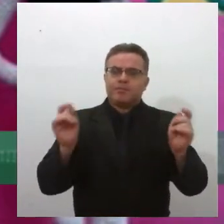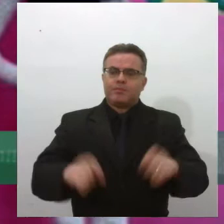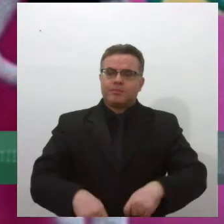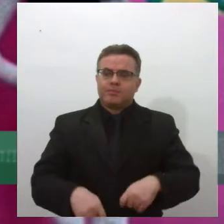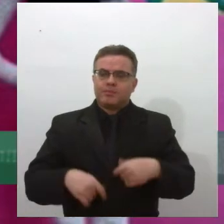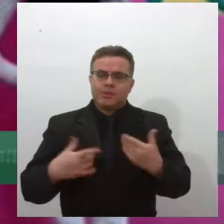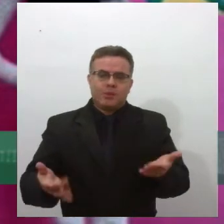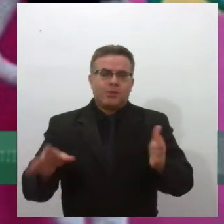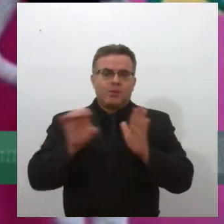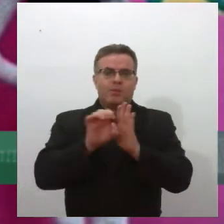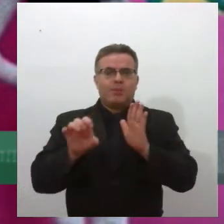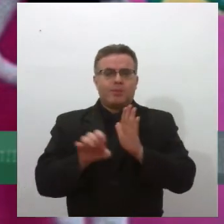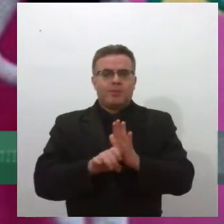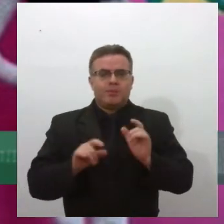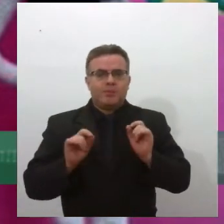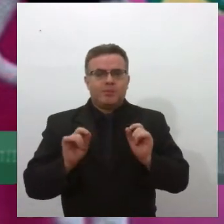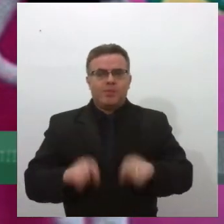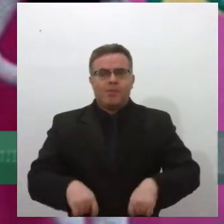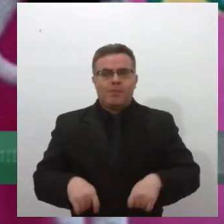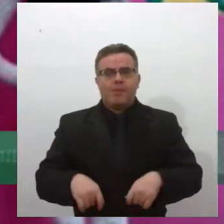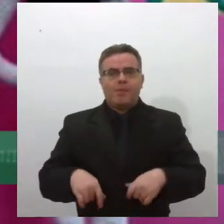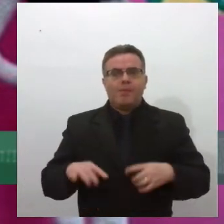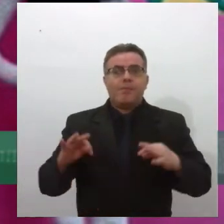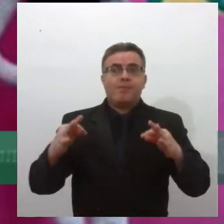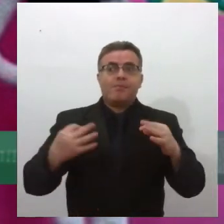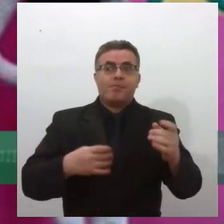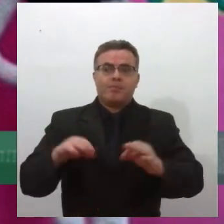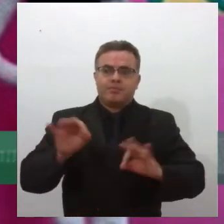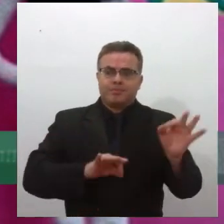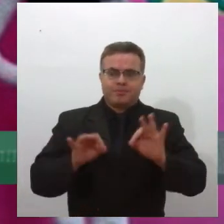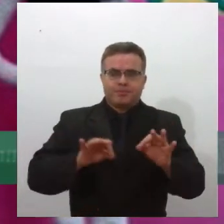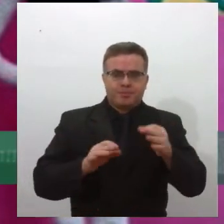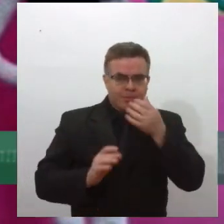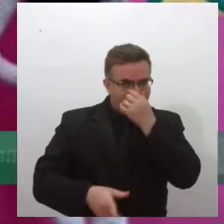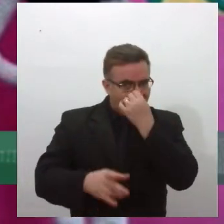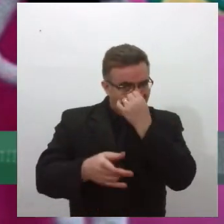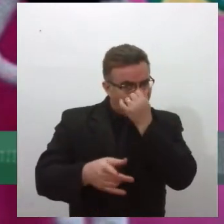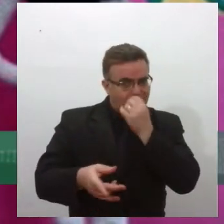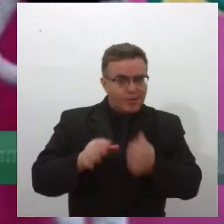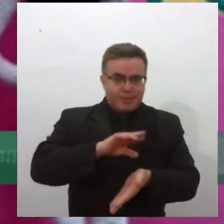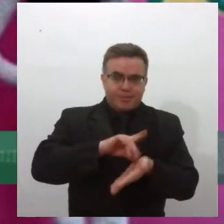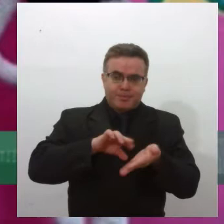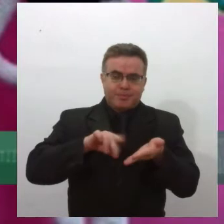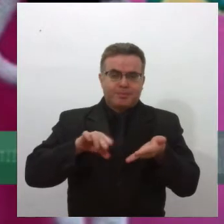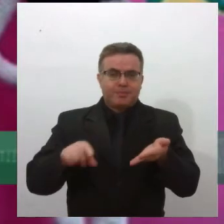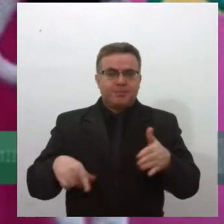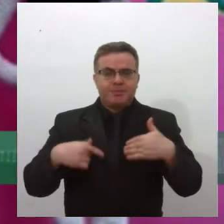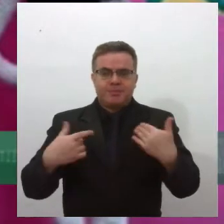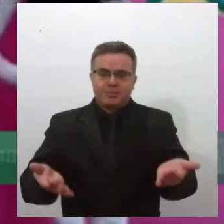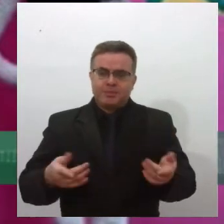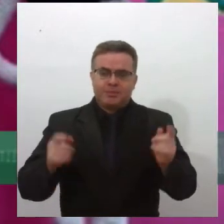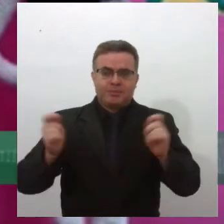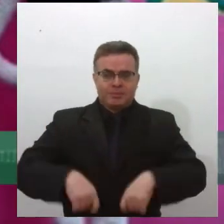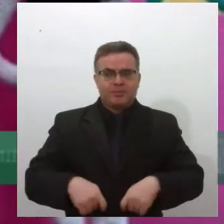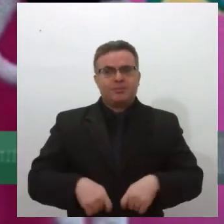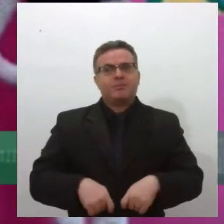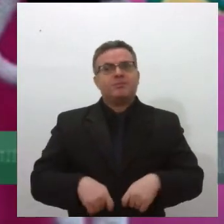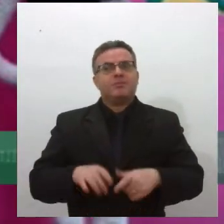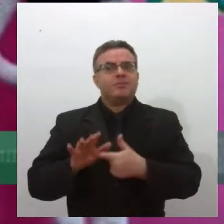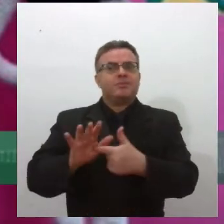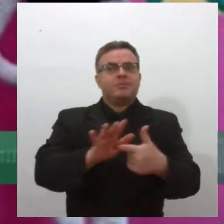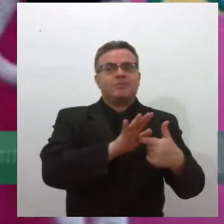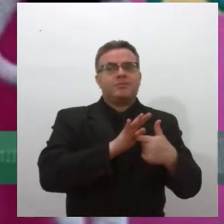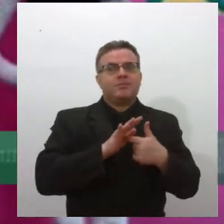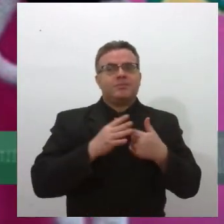um estatuto que regulamente todas as situações da pessoa transplantada, porque são várias situações que podem envolver, né? A pessoa